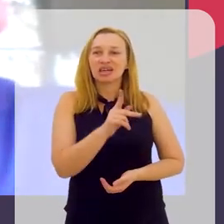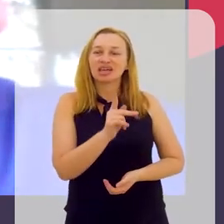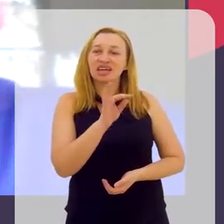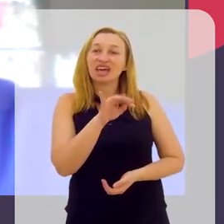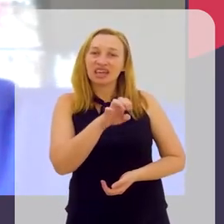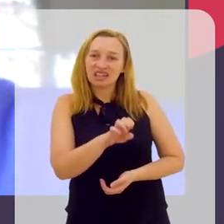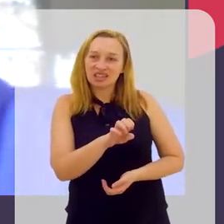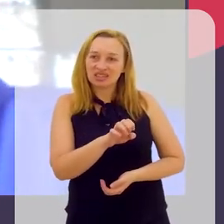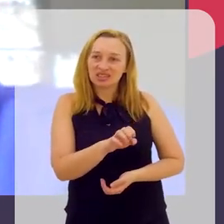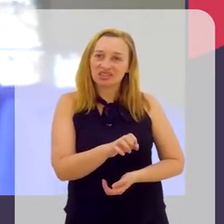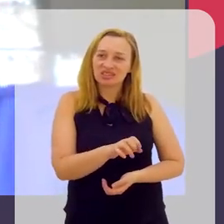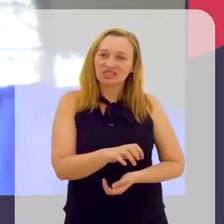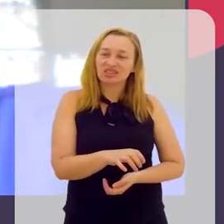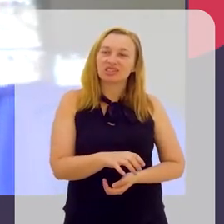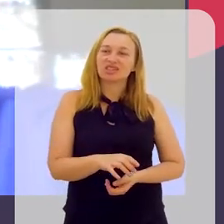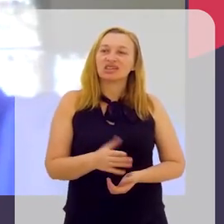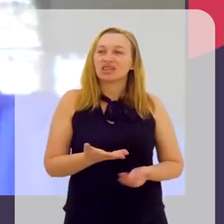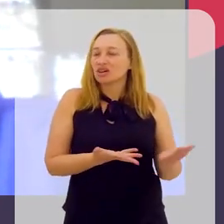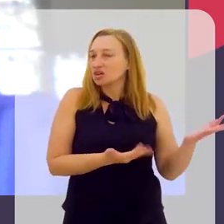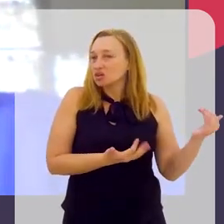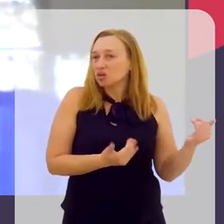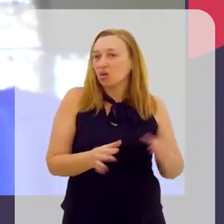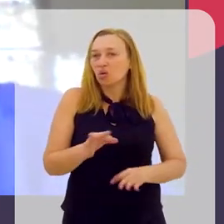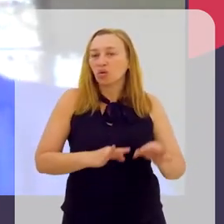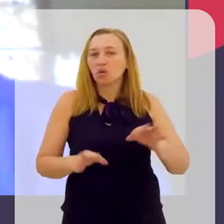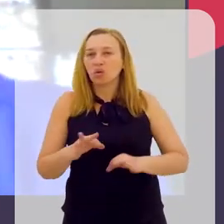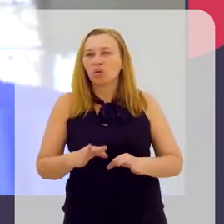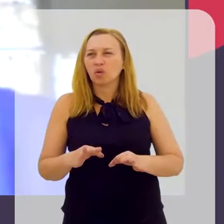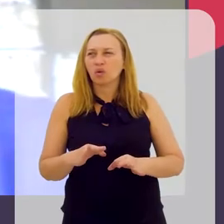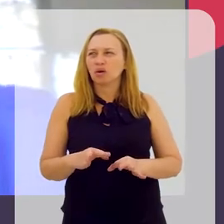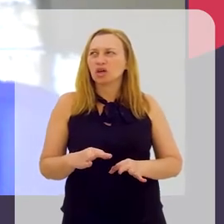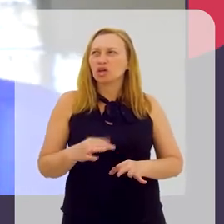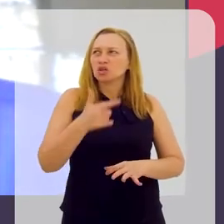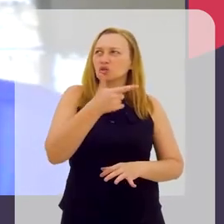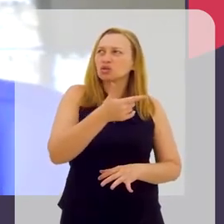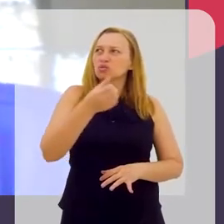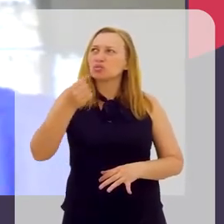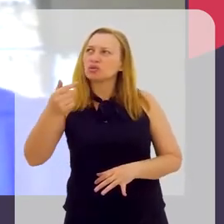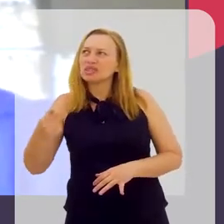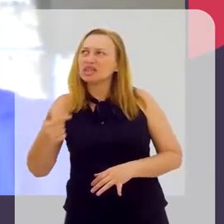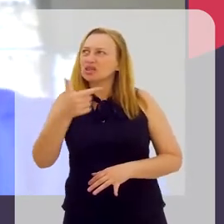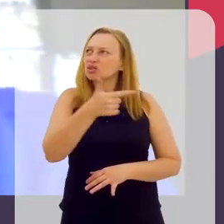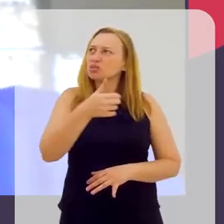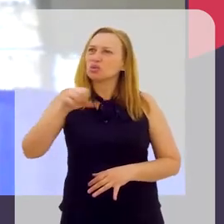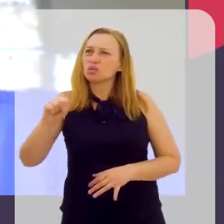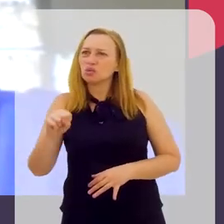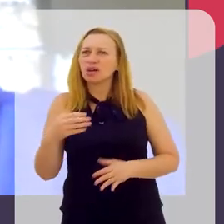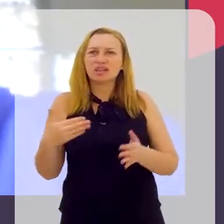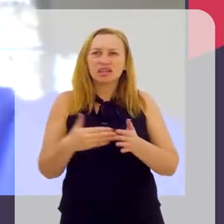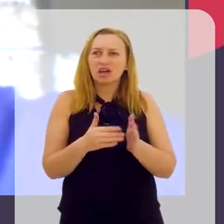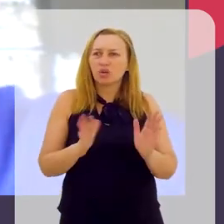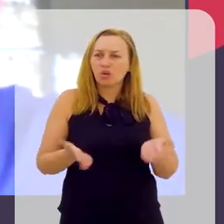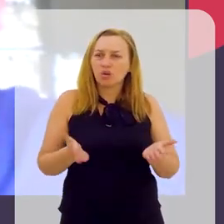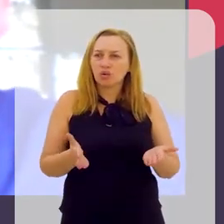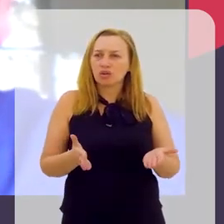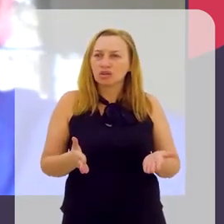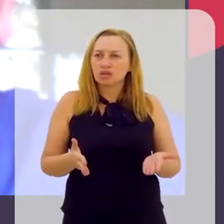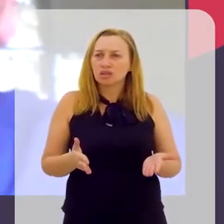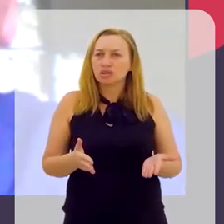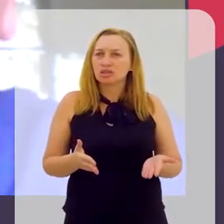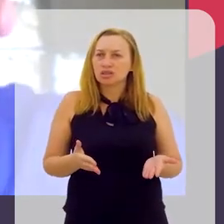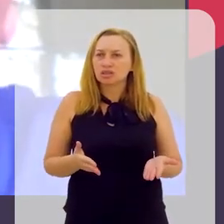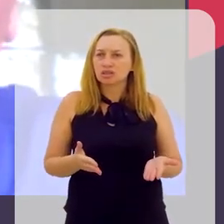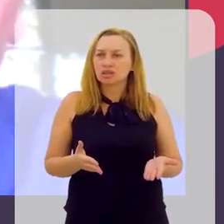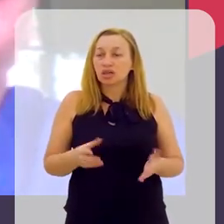Kate. A Kate foi jovem talento em 2007, 2008. Até hoje ela atua.